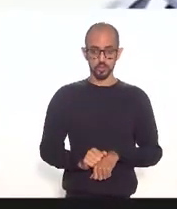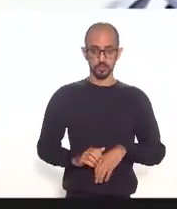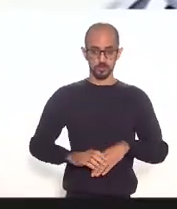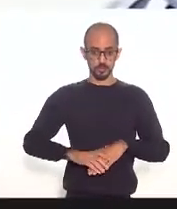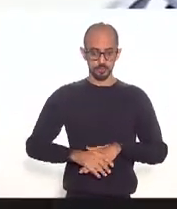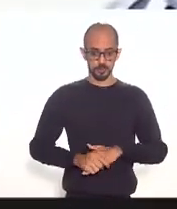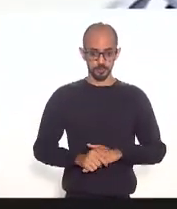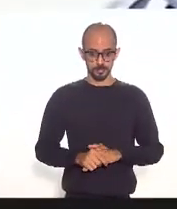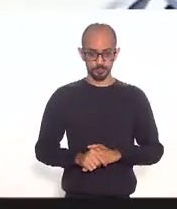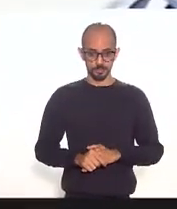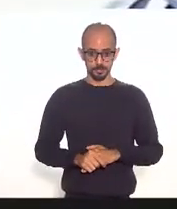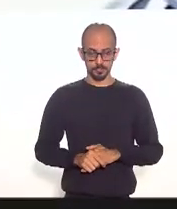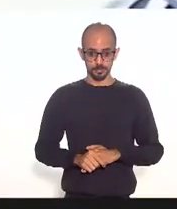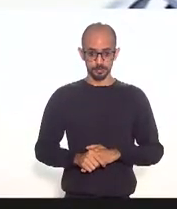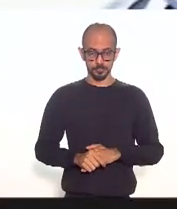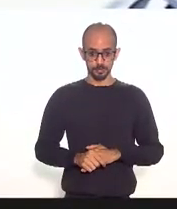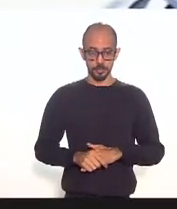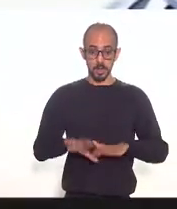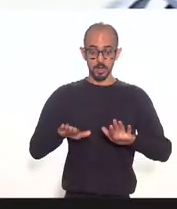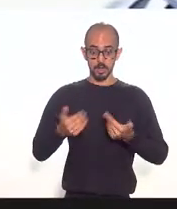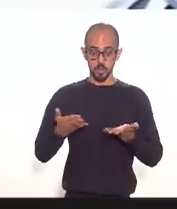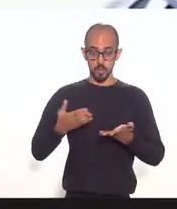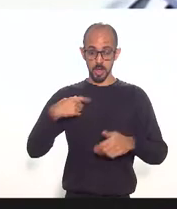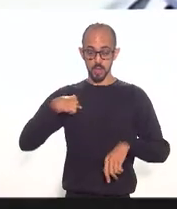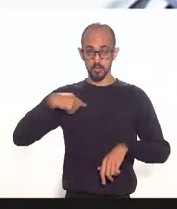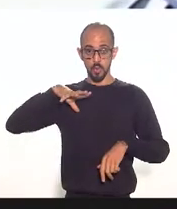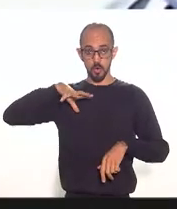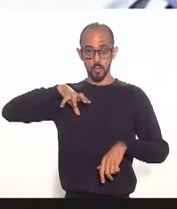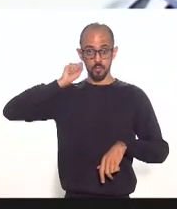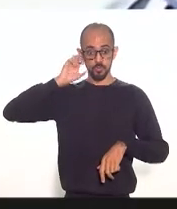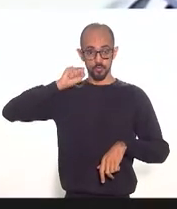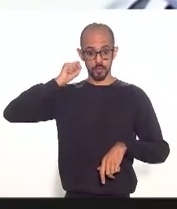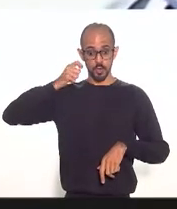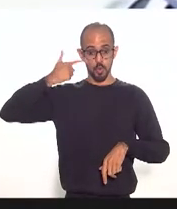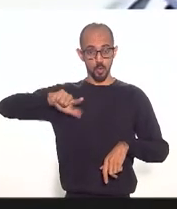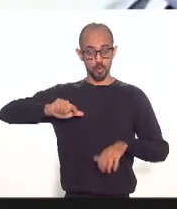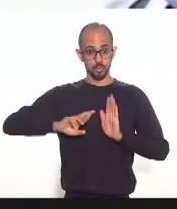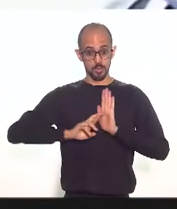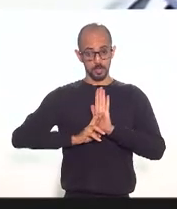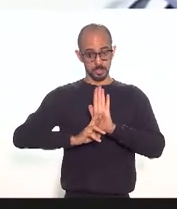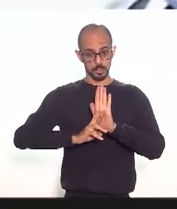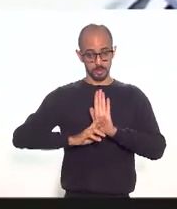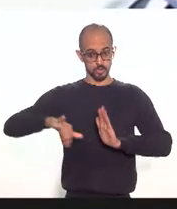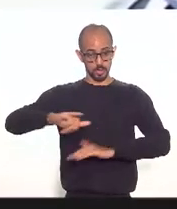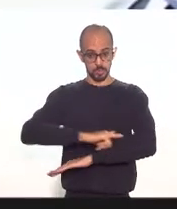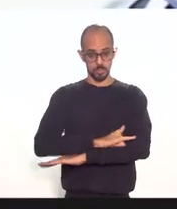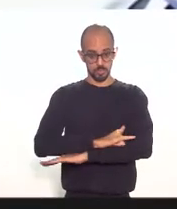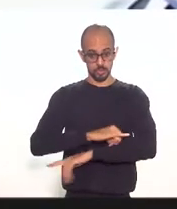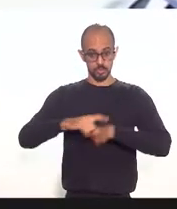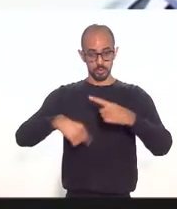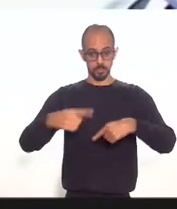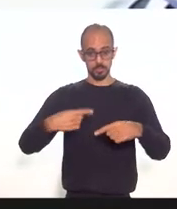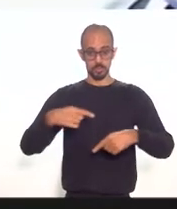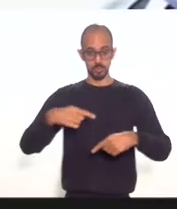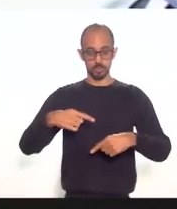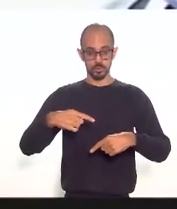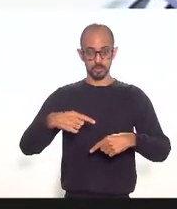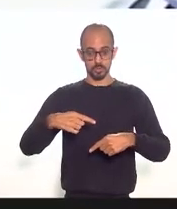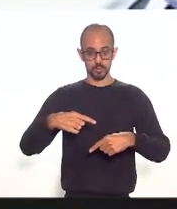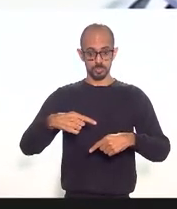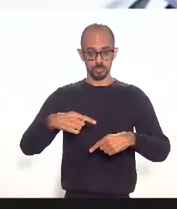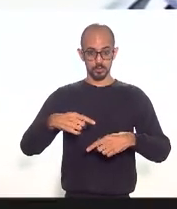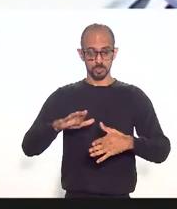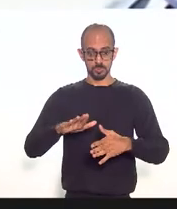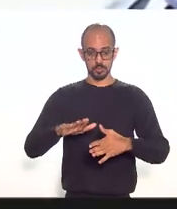eu vou ouvir mais um representante dos aeroportos depois volto eu me faço presente